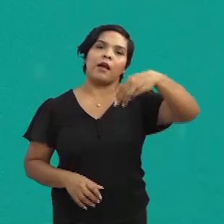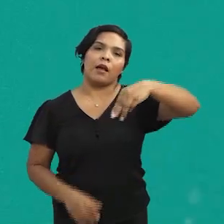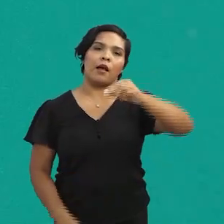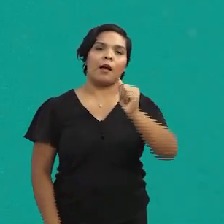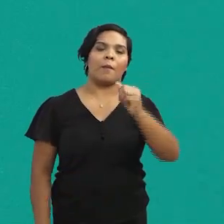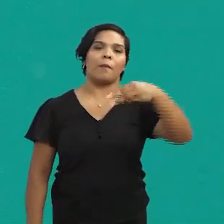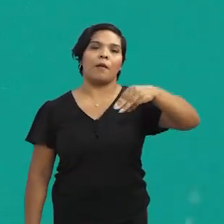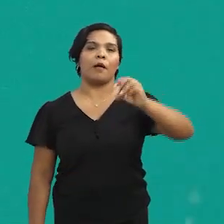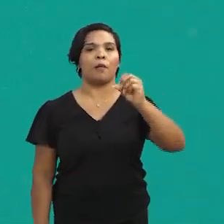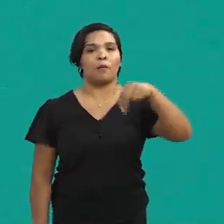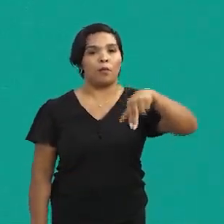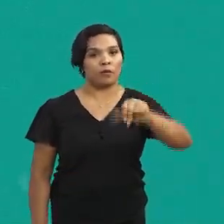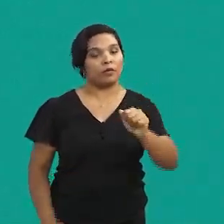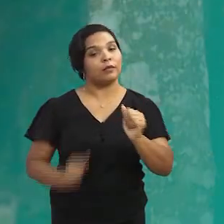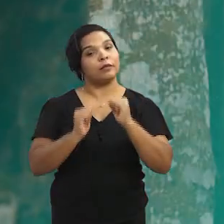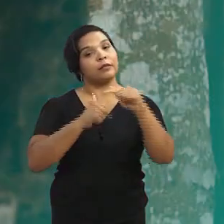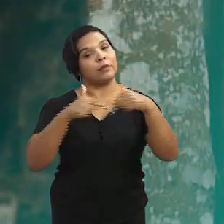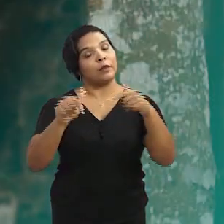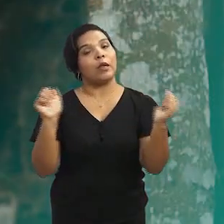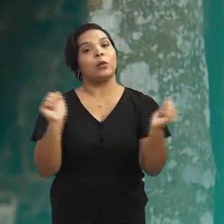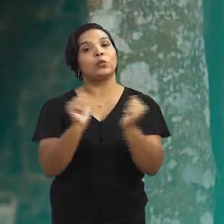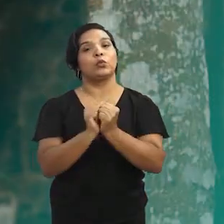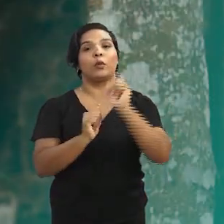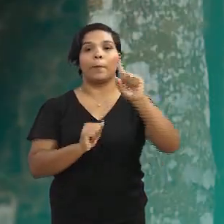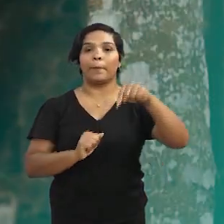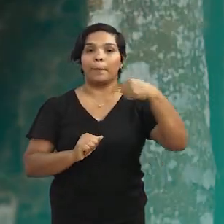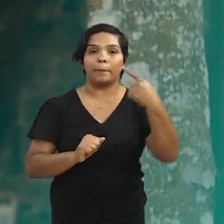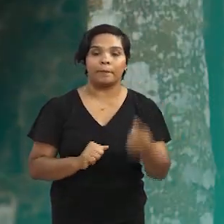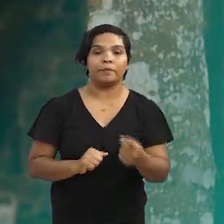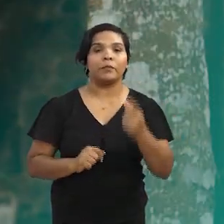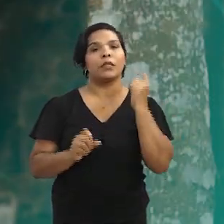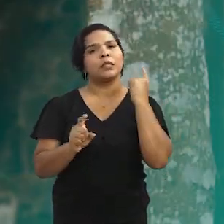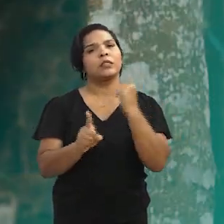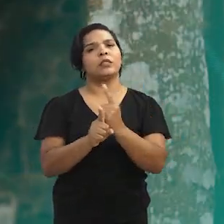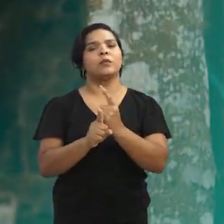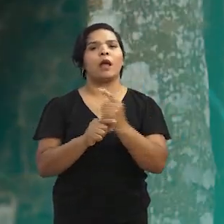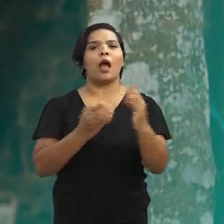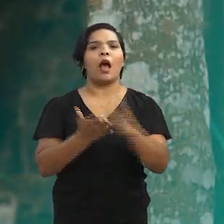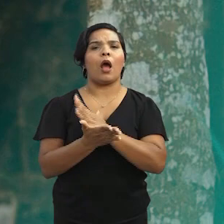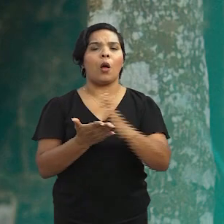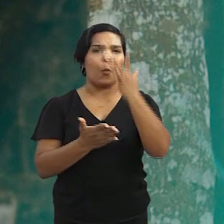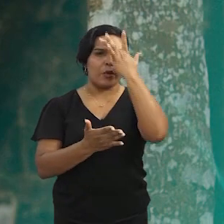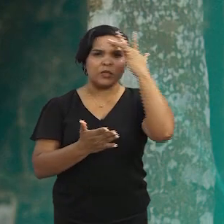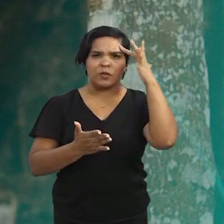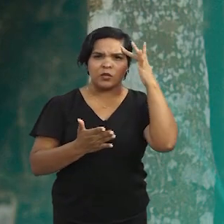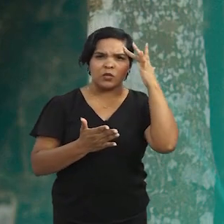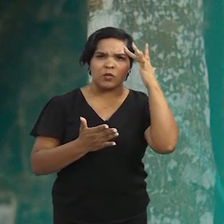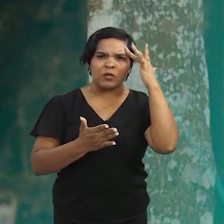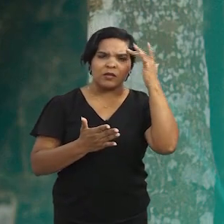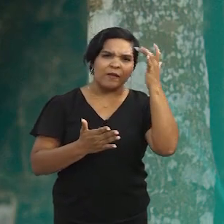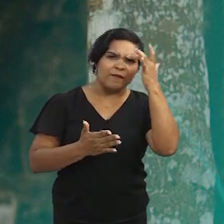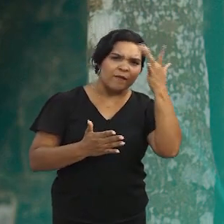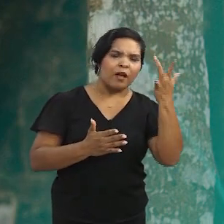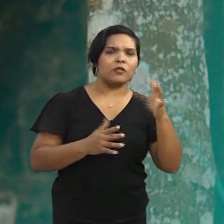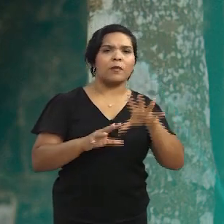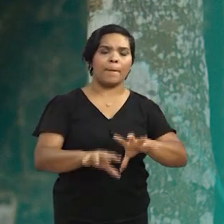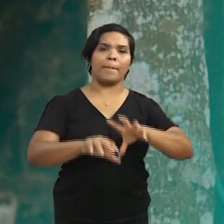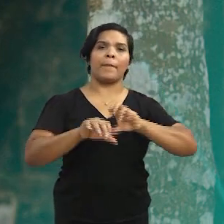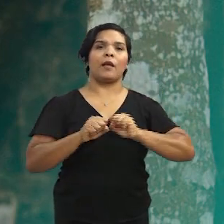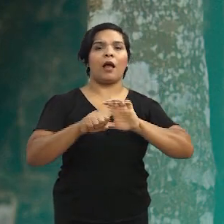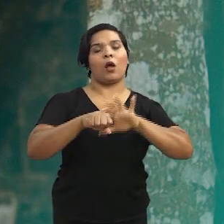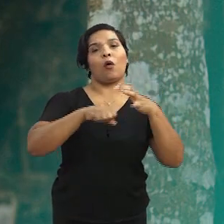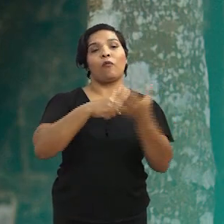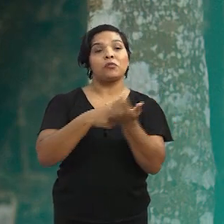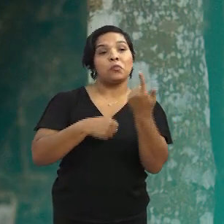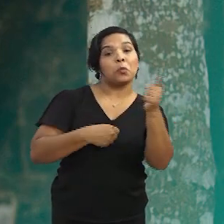a mamona e vamos trabalhar juntos. No próximo bloco, pesquisa busca descobrir por que algumas pessoas são mais suscetíveis à Covid